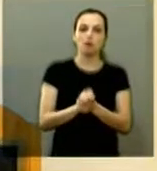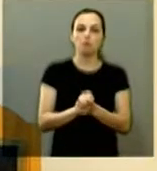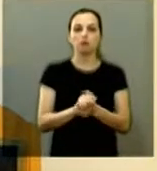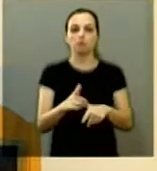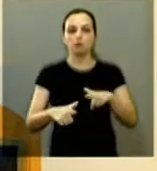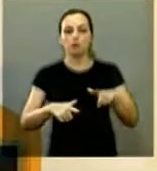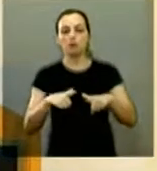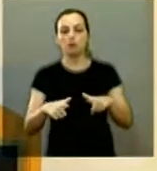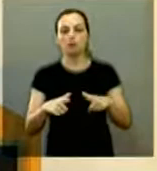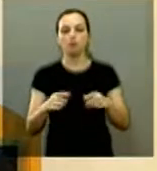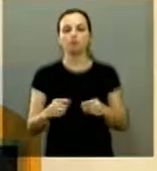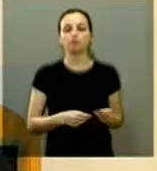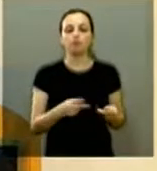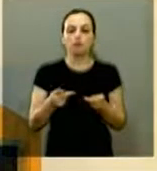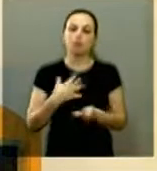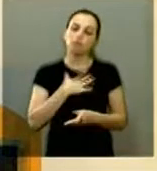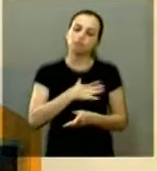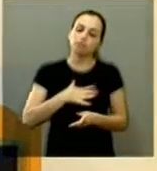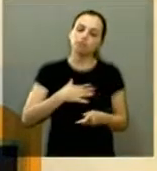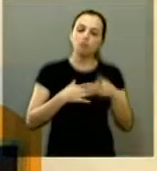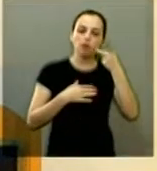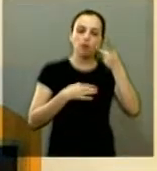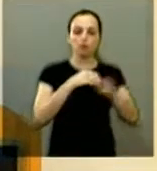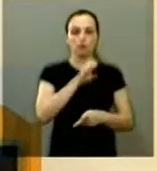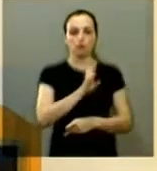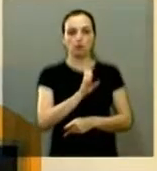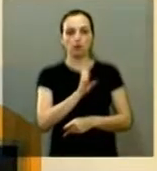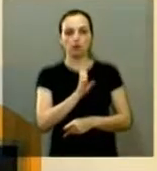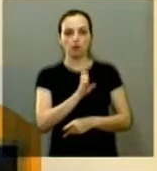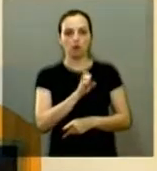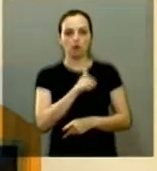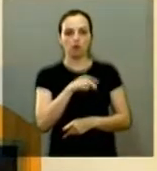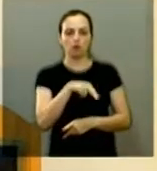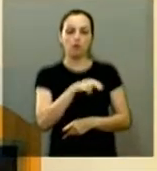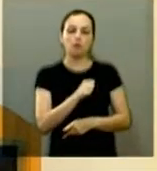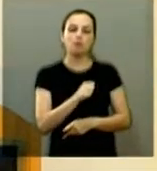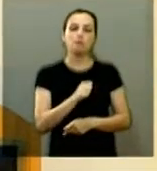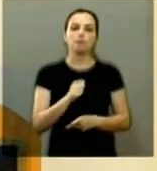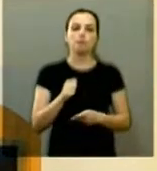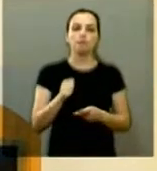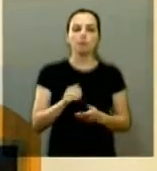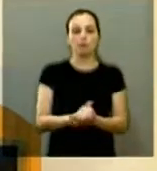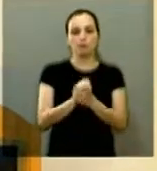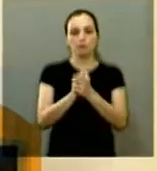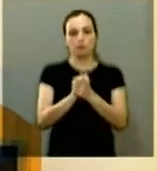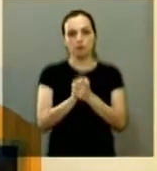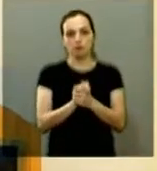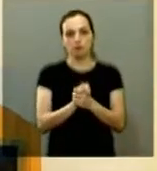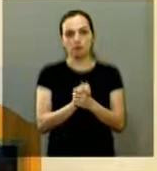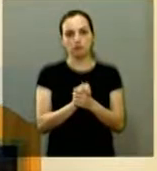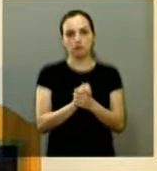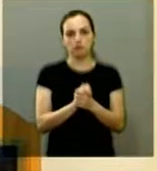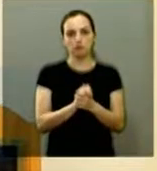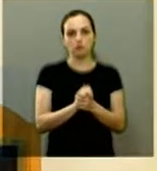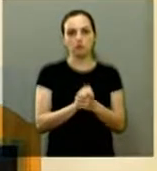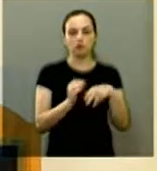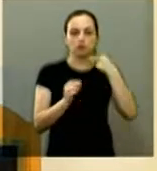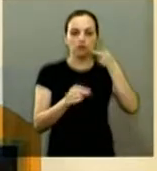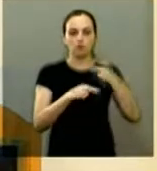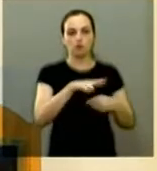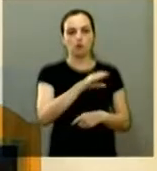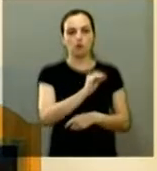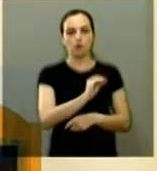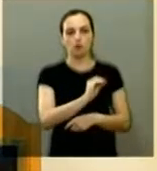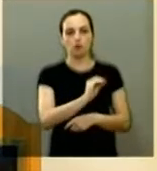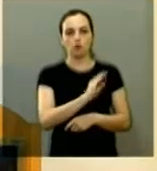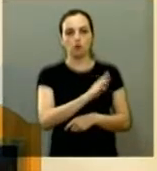dar boas-vindas a vereadora Edna Martins seja bem-vinda parabenizar o Robert Walfrais que amanhã